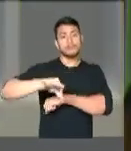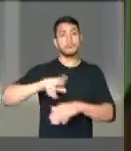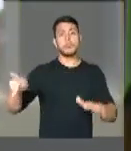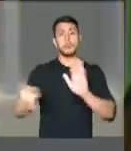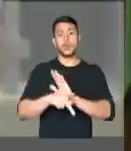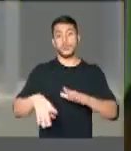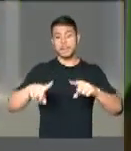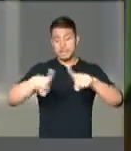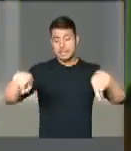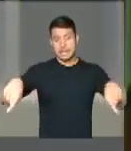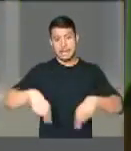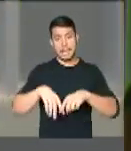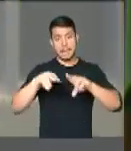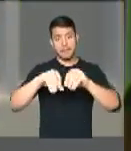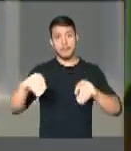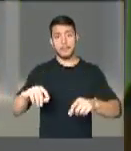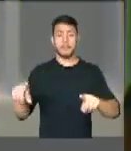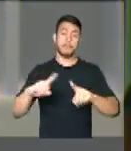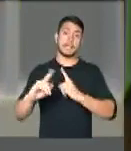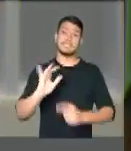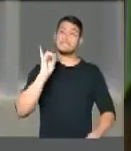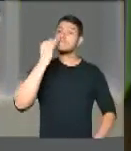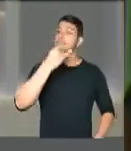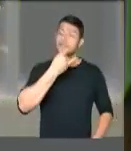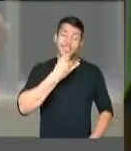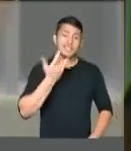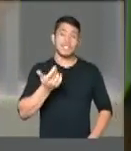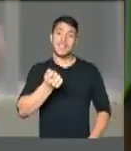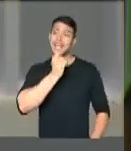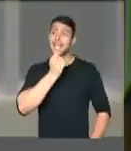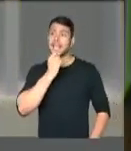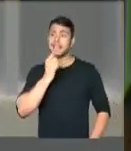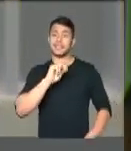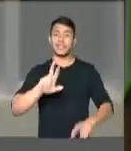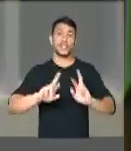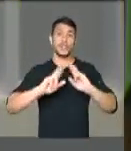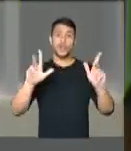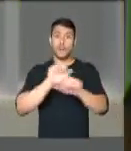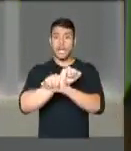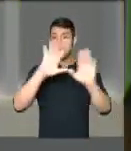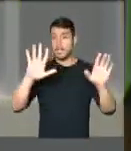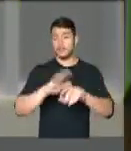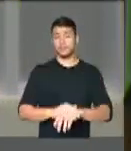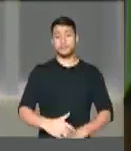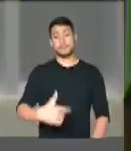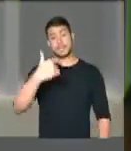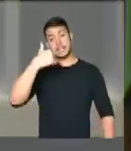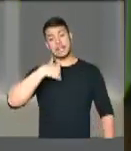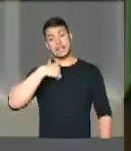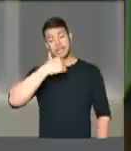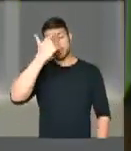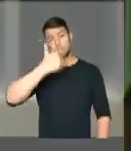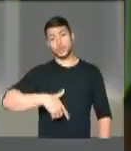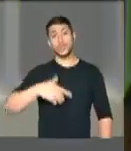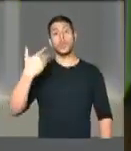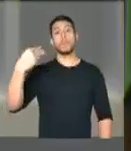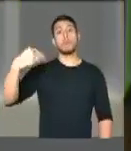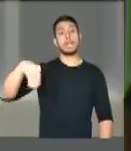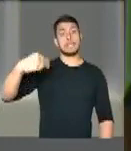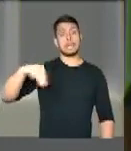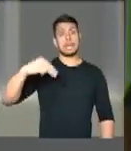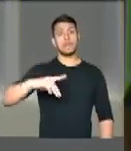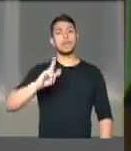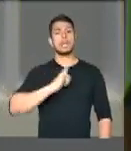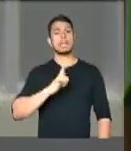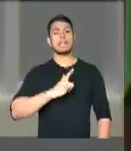hoje, isso não é uma realidade em nosso país. E eu que sou do Maranhão, uma terra fortemente marcada